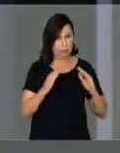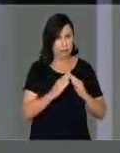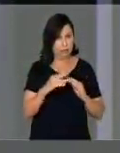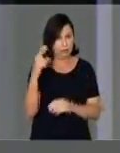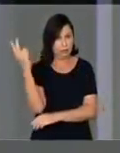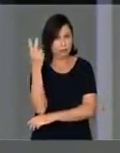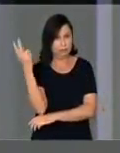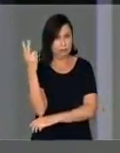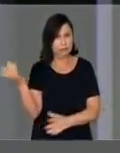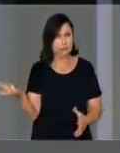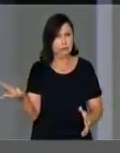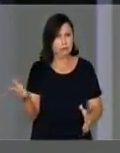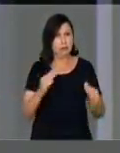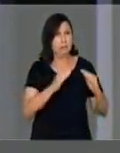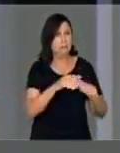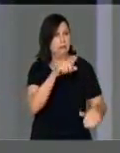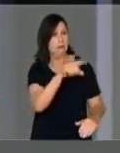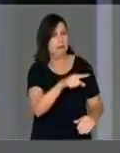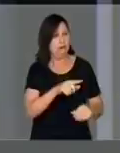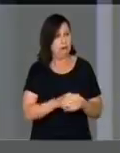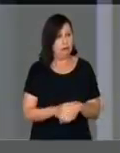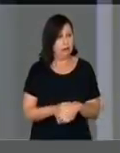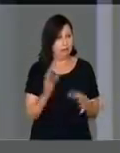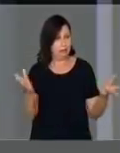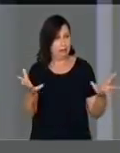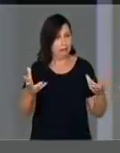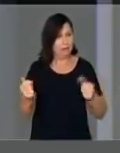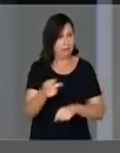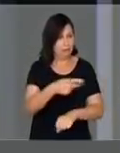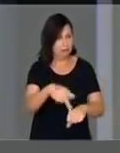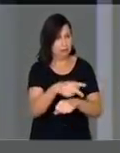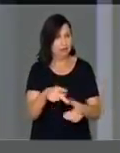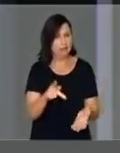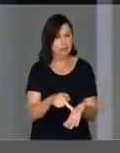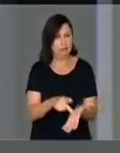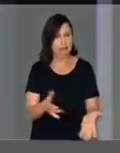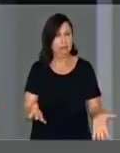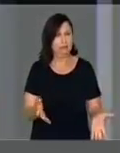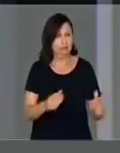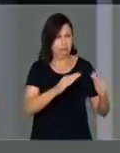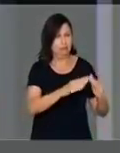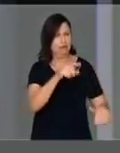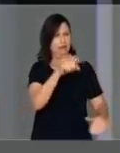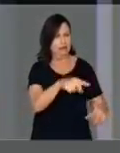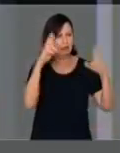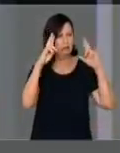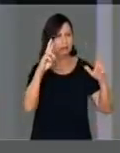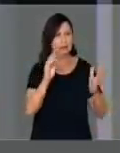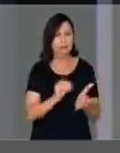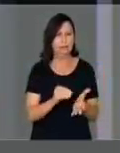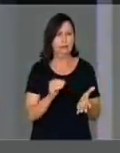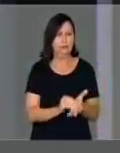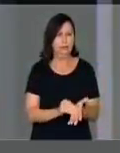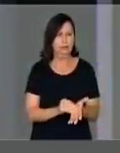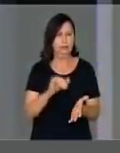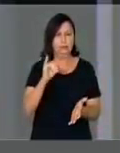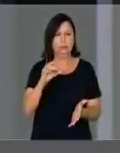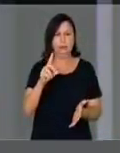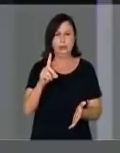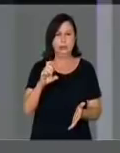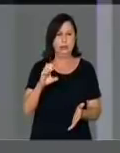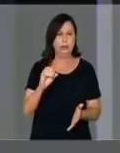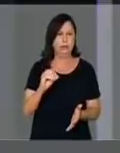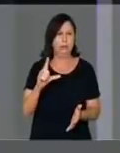Por que vocês não vão morar lá? Gostam tanto da Venezuela? Então tem que ter respeito. Ideologia é uma coisa.